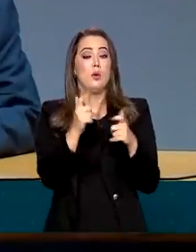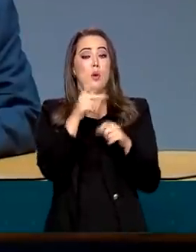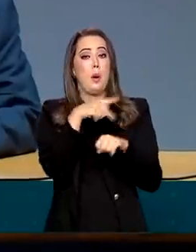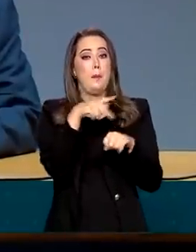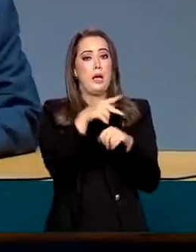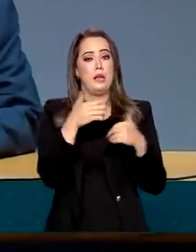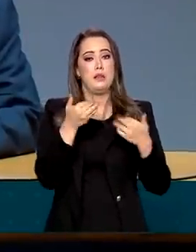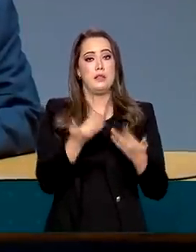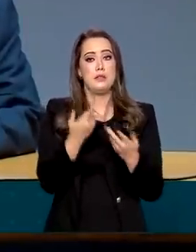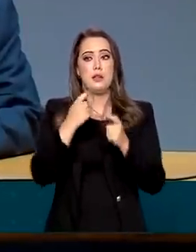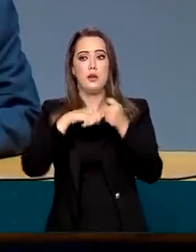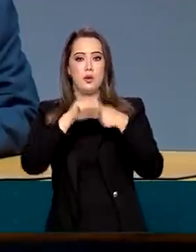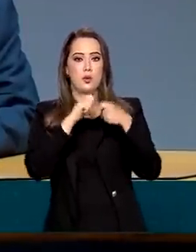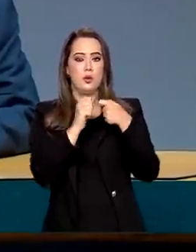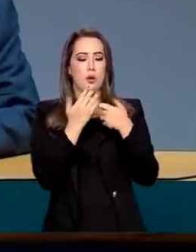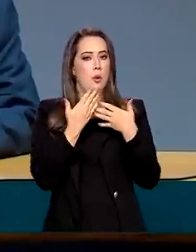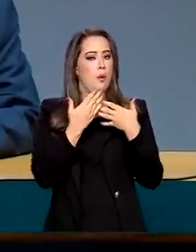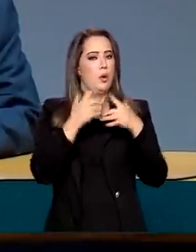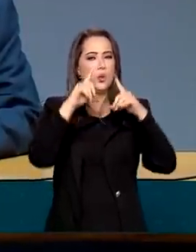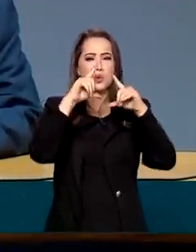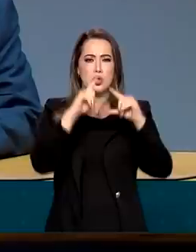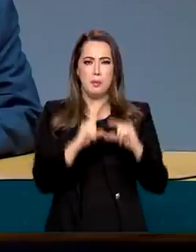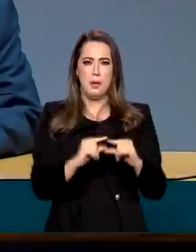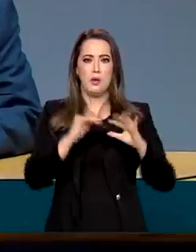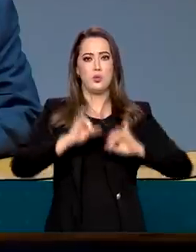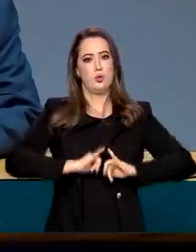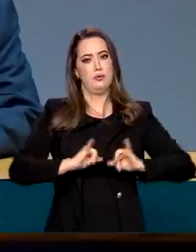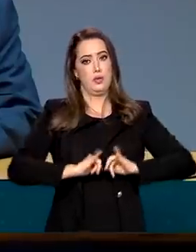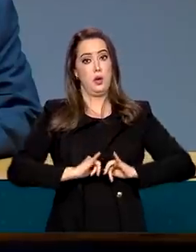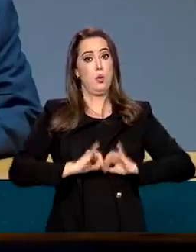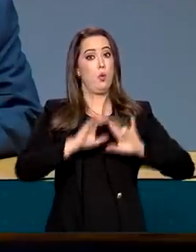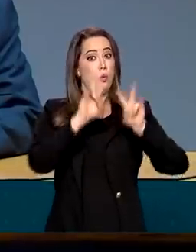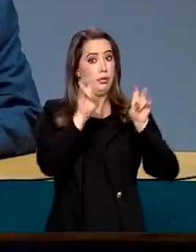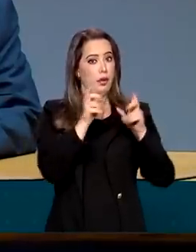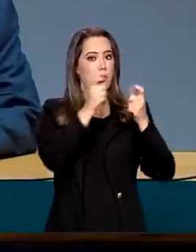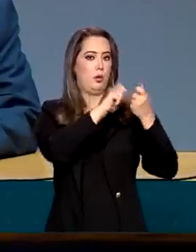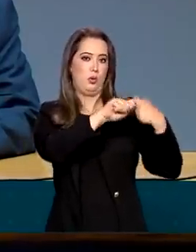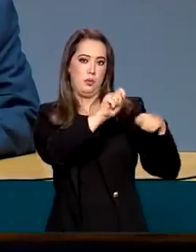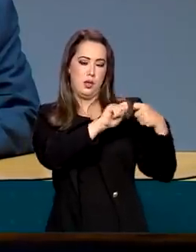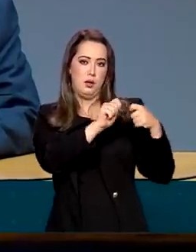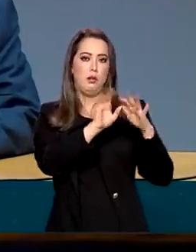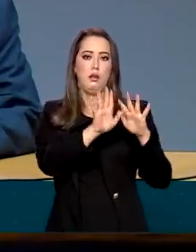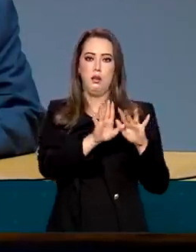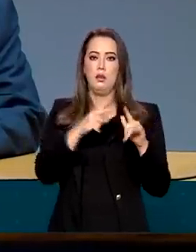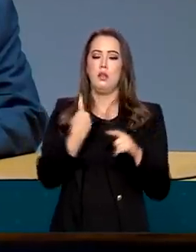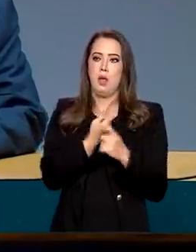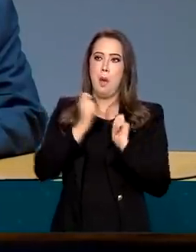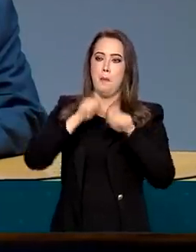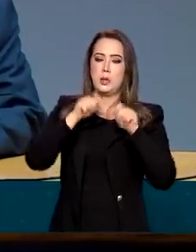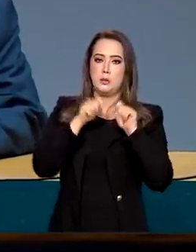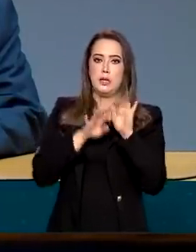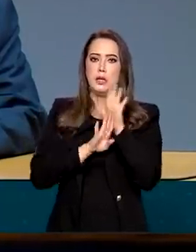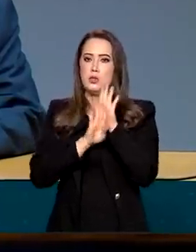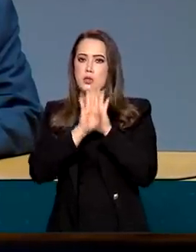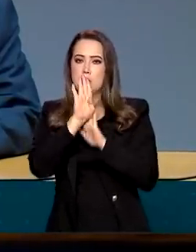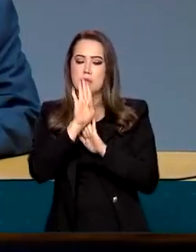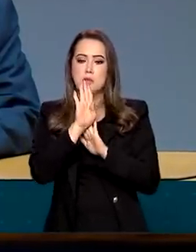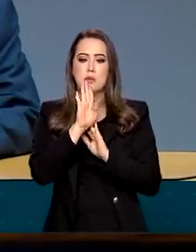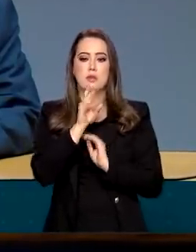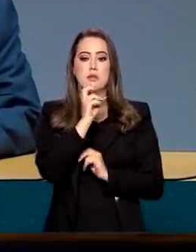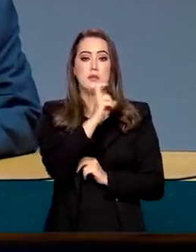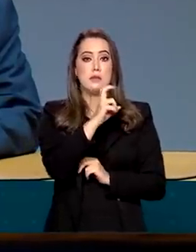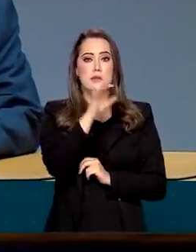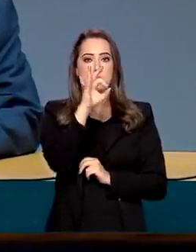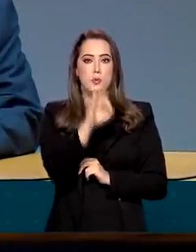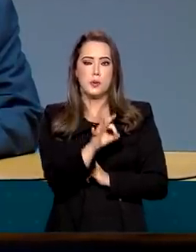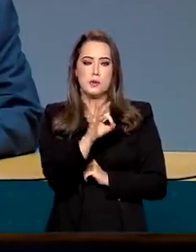na economia, é um dos que menos está sofrendo. Inclusive, prevê-se a possibilidade de crescermos 5